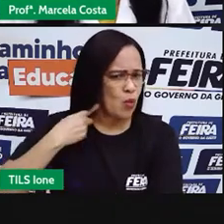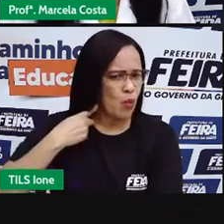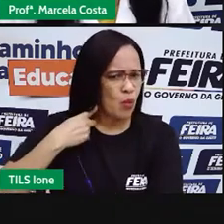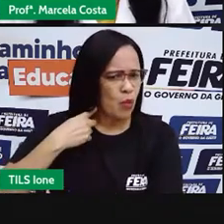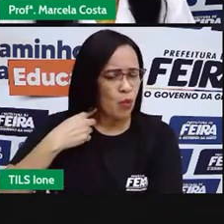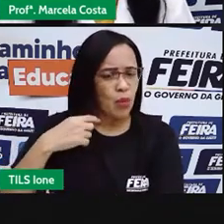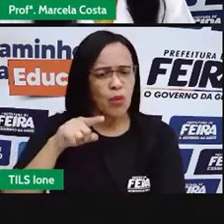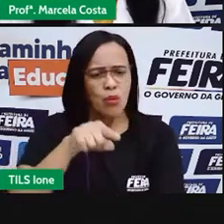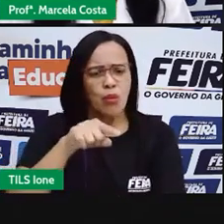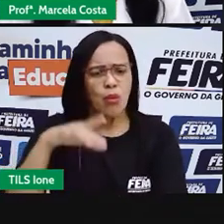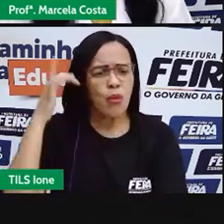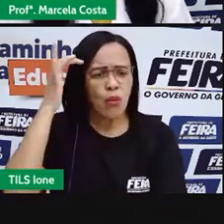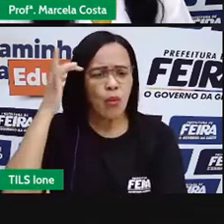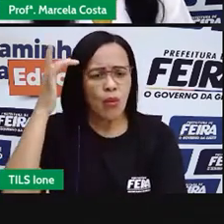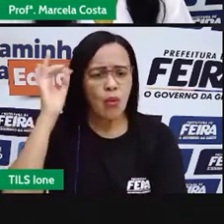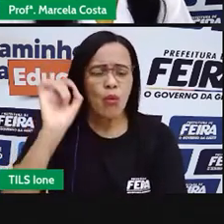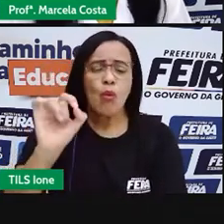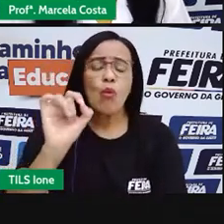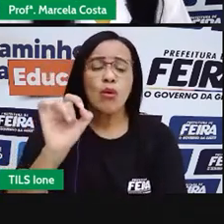O que vocês acham?